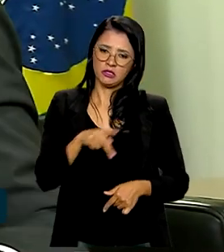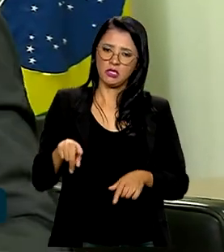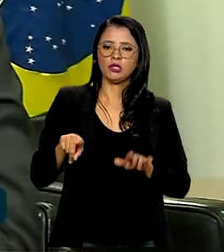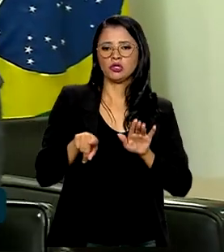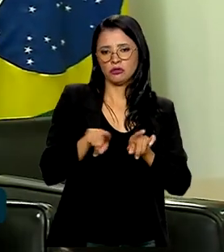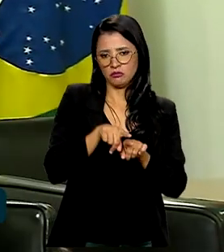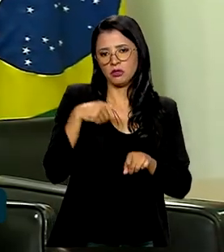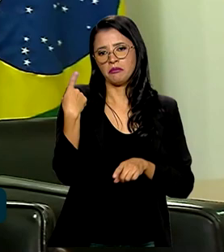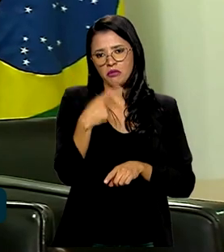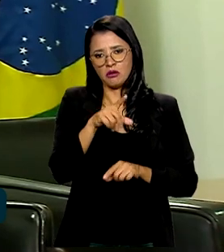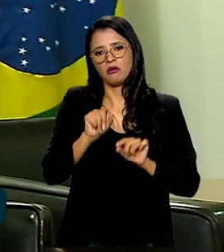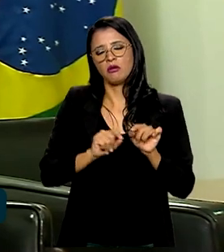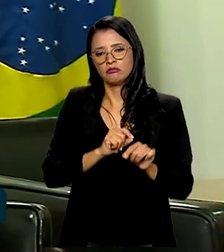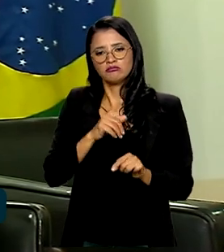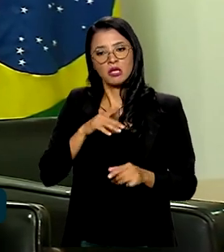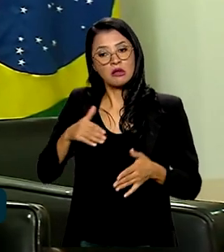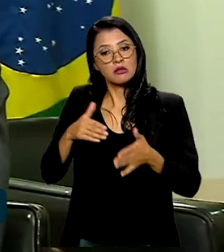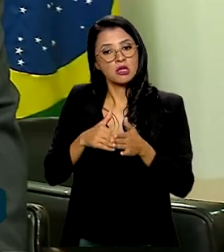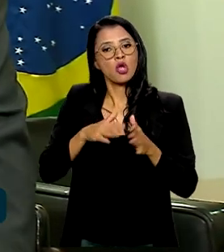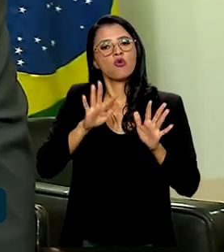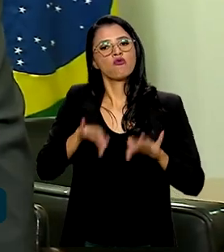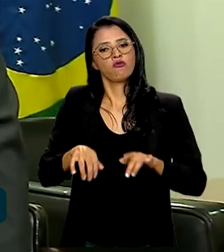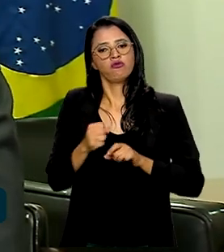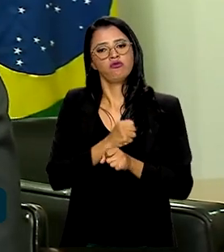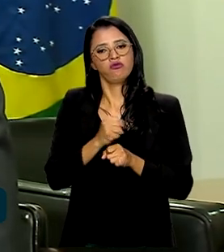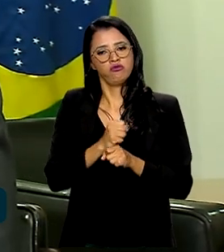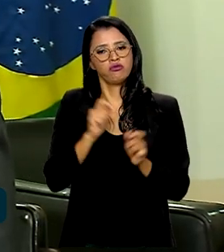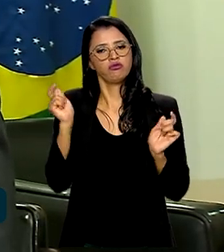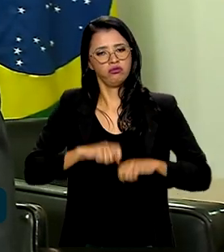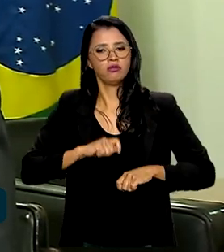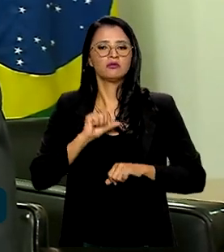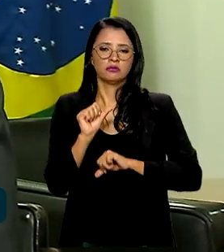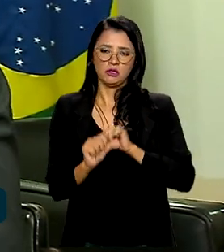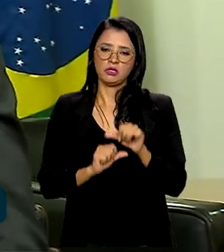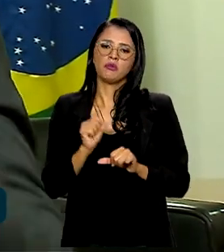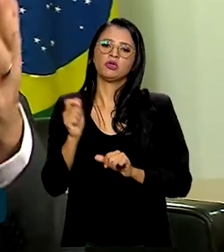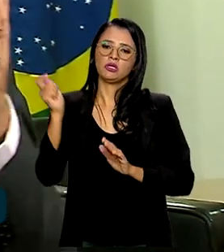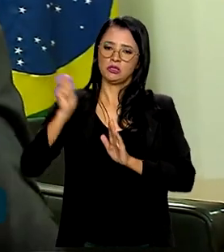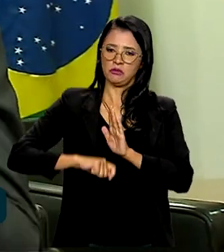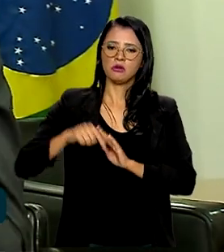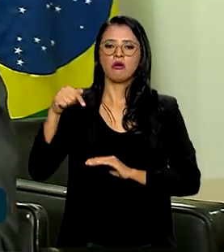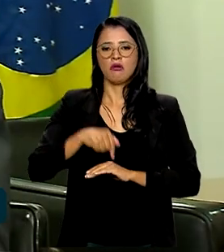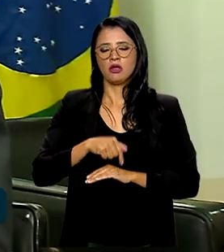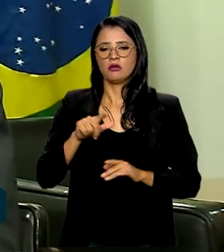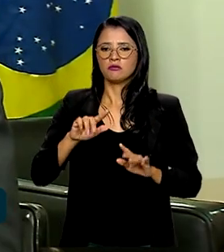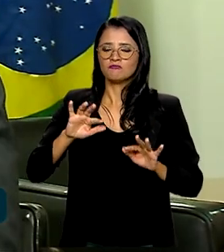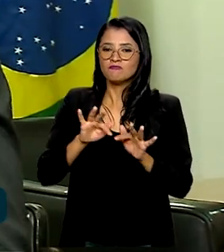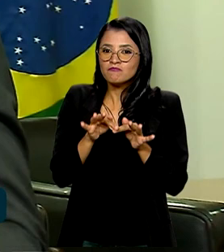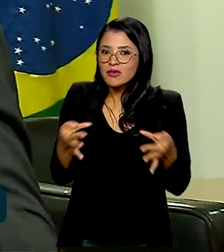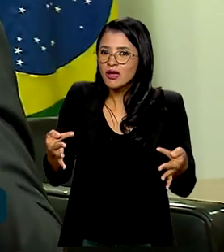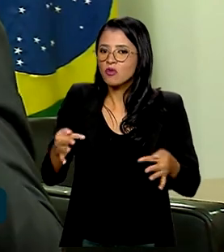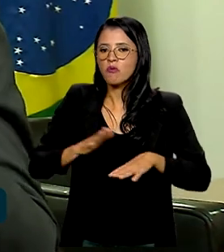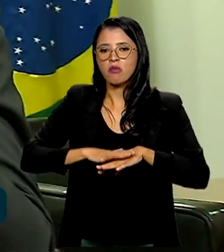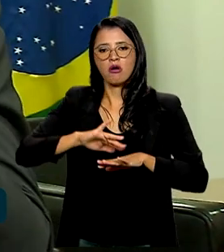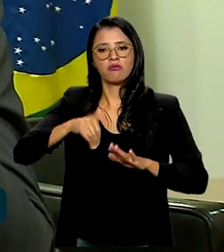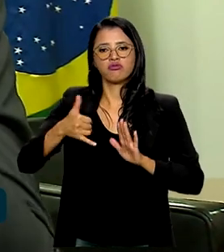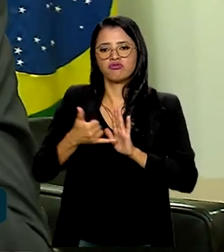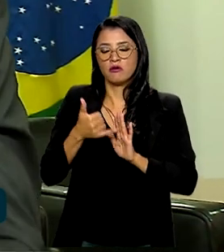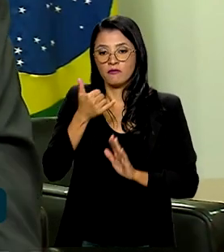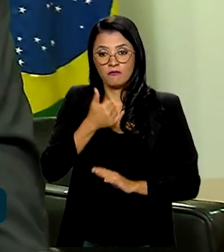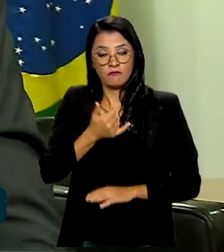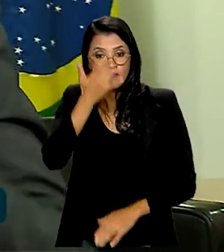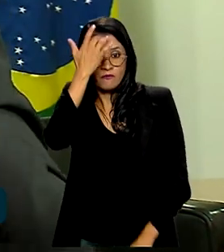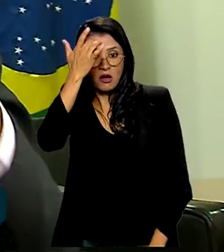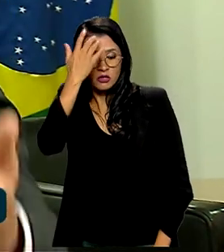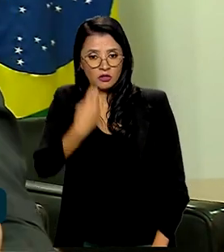temos tudo para chegar até o final deste ano com a nova reforma tributária no país, simplificando os impostos, facilitando a vida de quem é